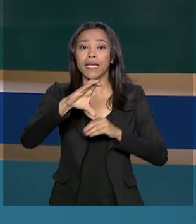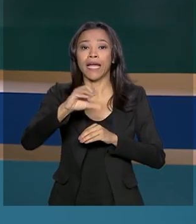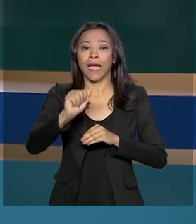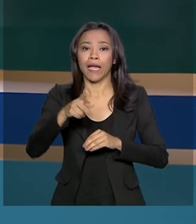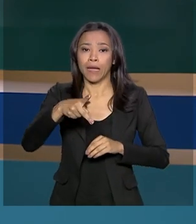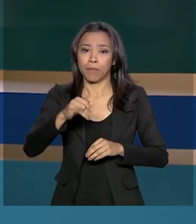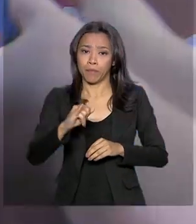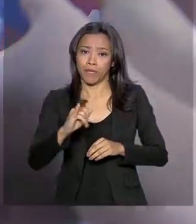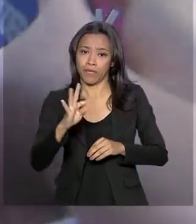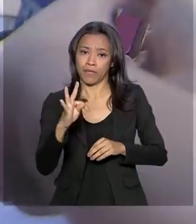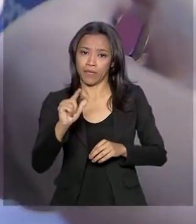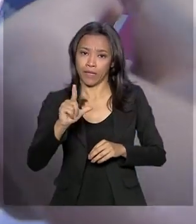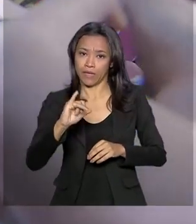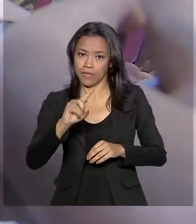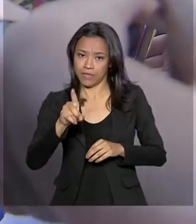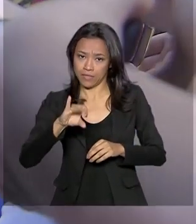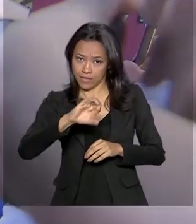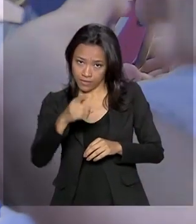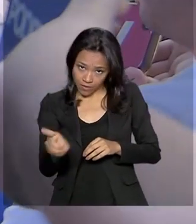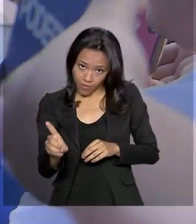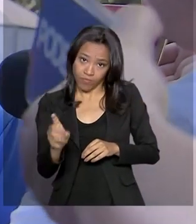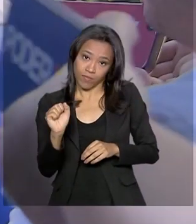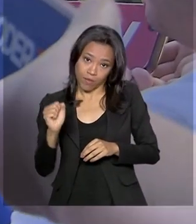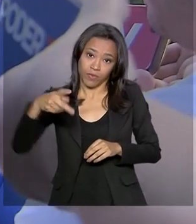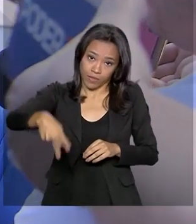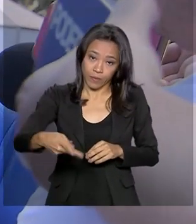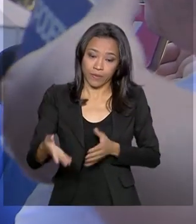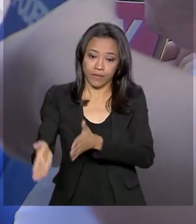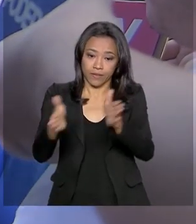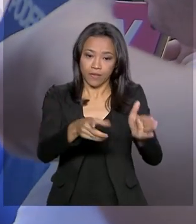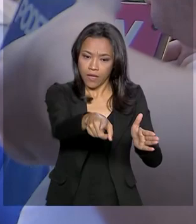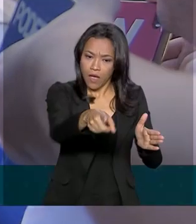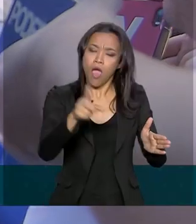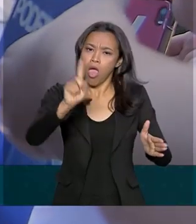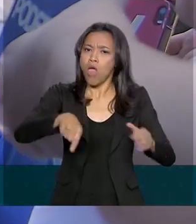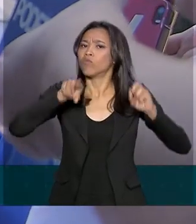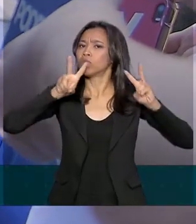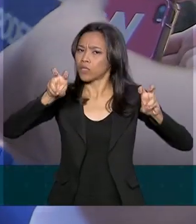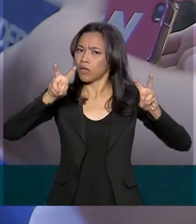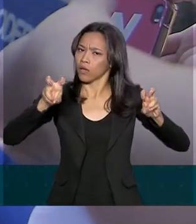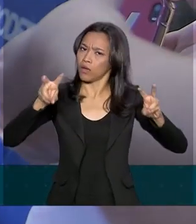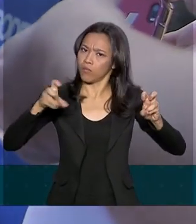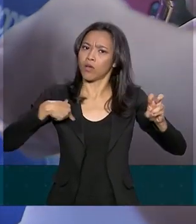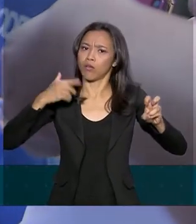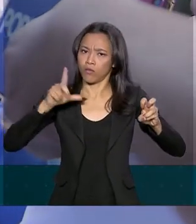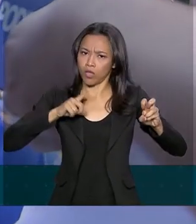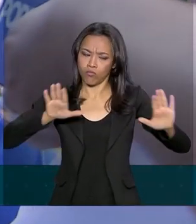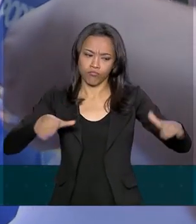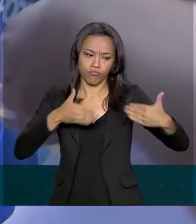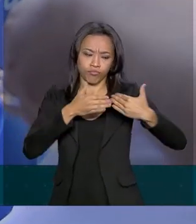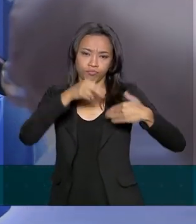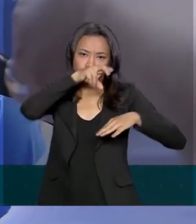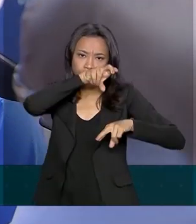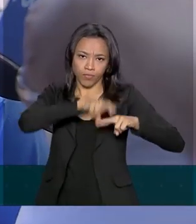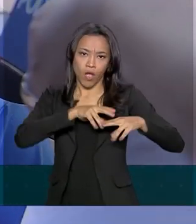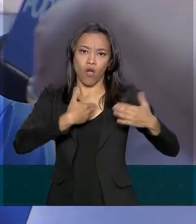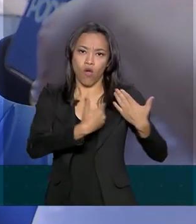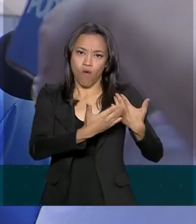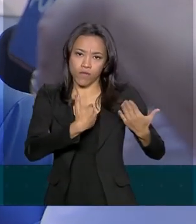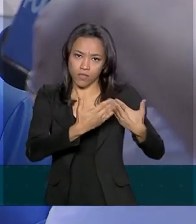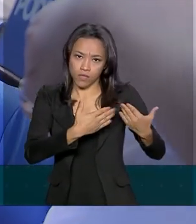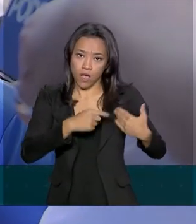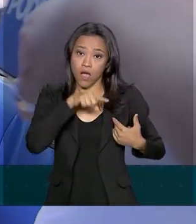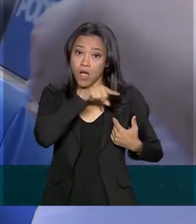Social. Capitalização eu particularmente defendo, tem uma conversa marcada com o ministro Paulo Guedes exatamente para tratar